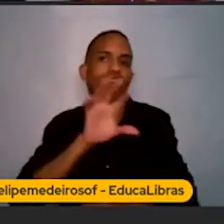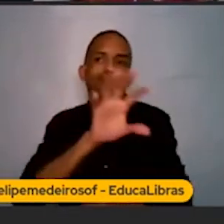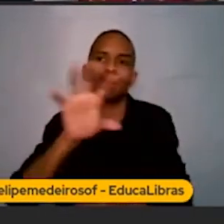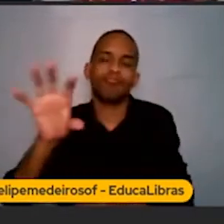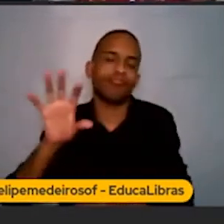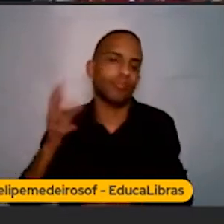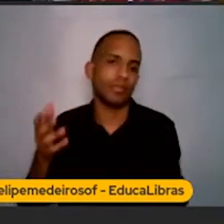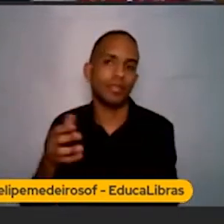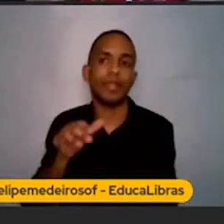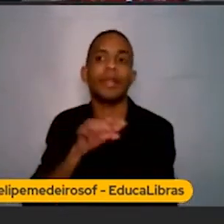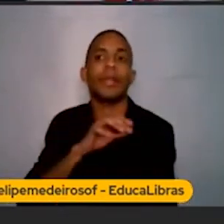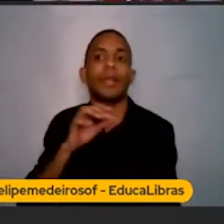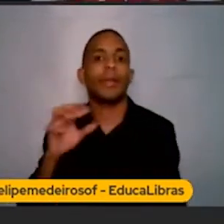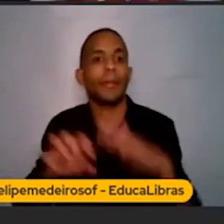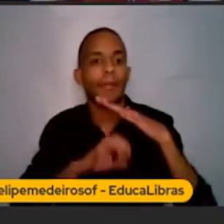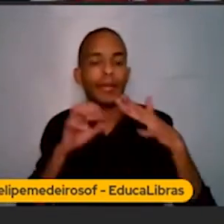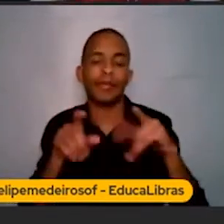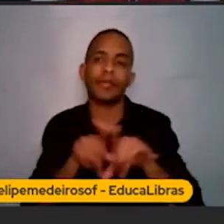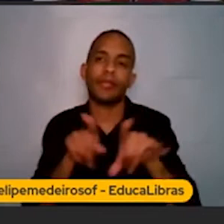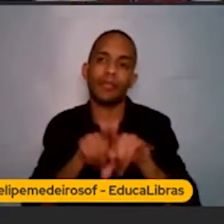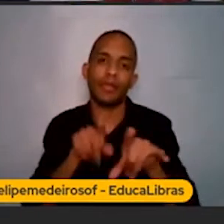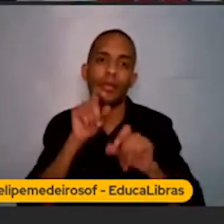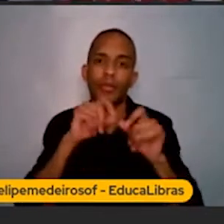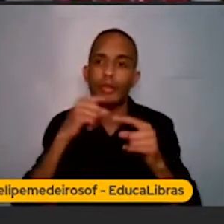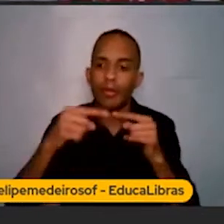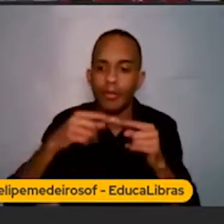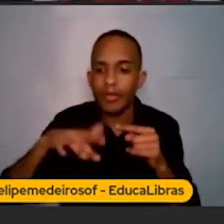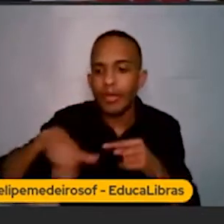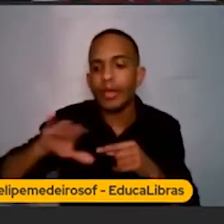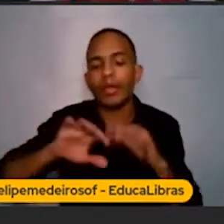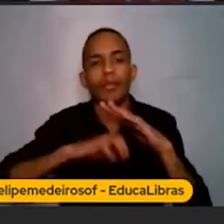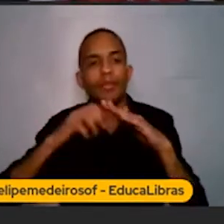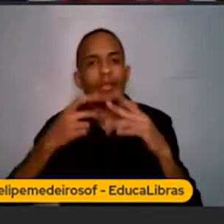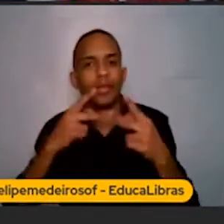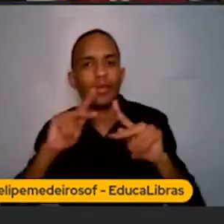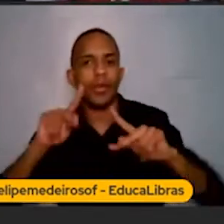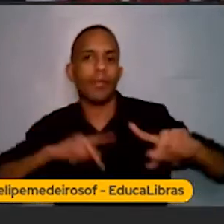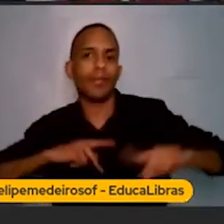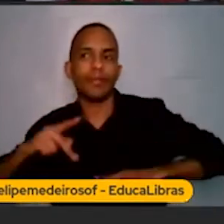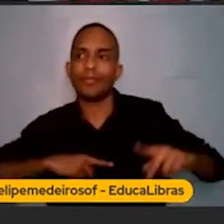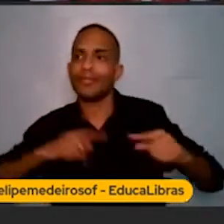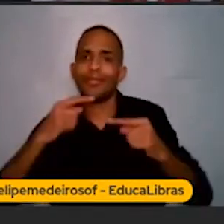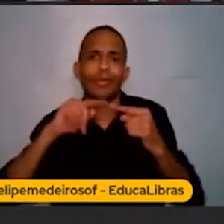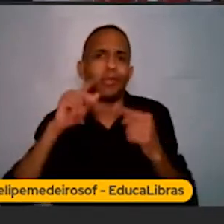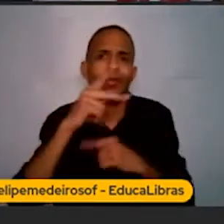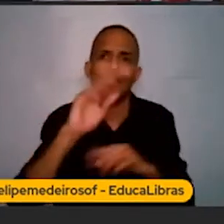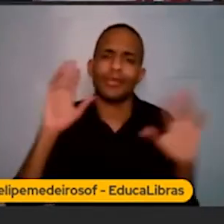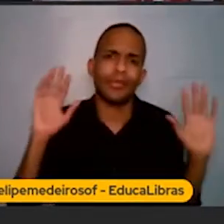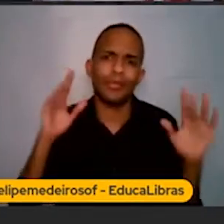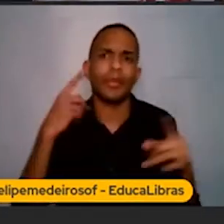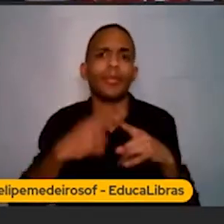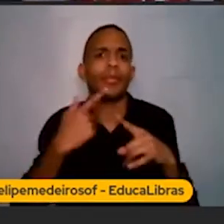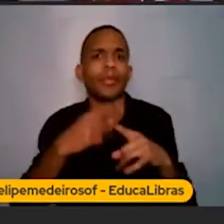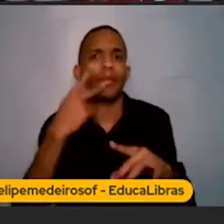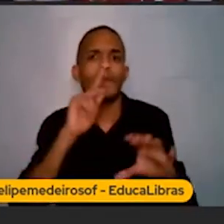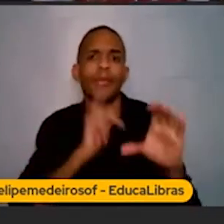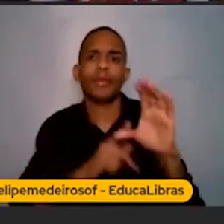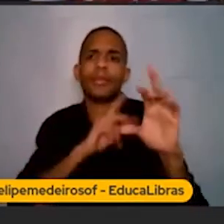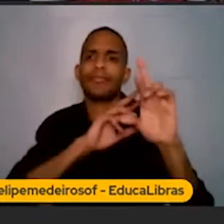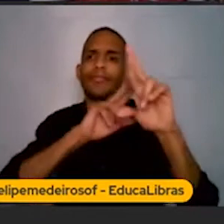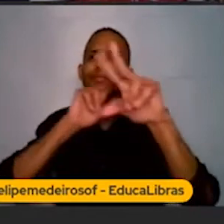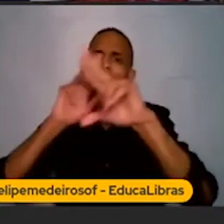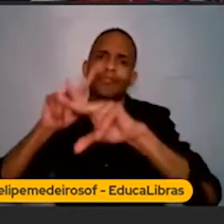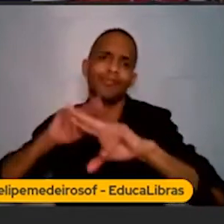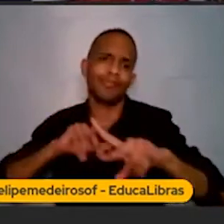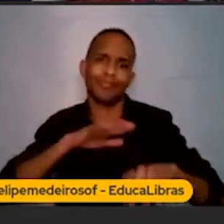jeito. E as empresas também. Uma coisa que funciona para a empresa da sua prima não vai funcionar para a sua. Porque os seus clientes são diferentes dos